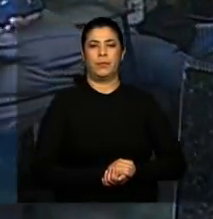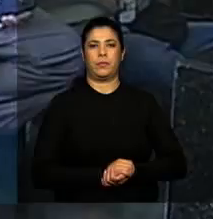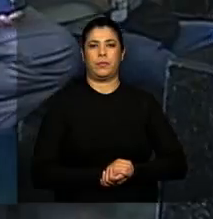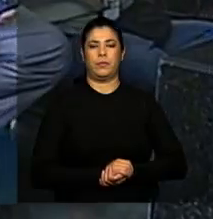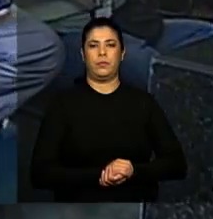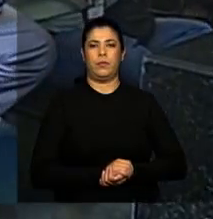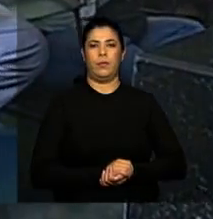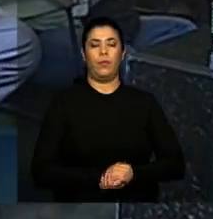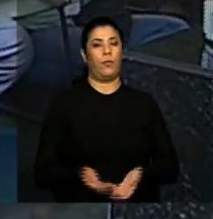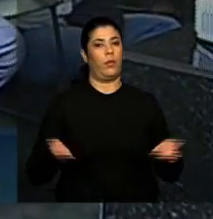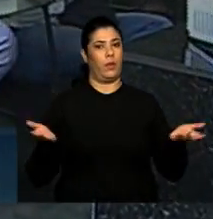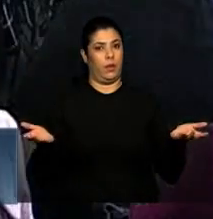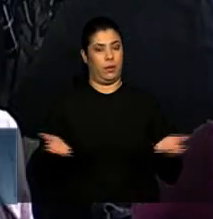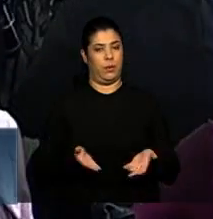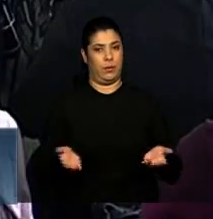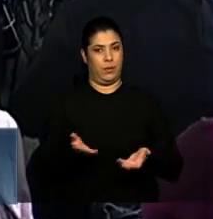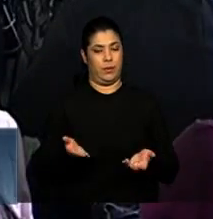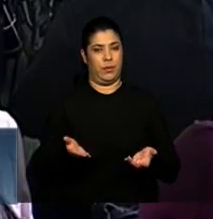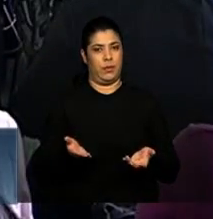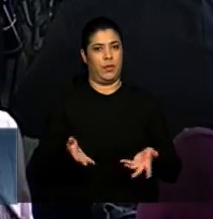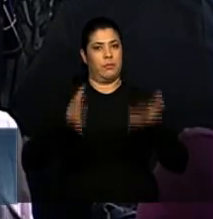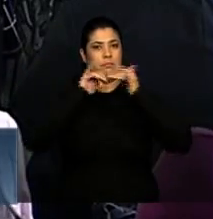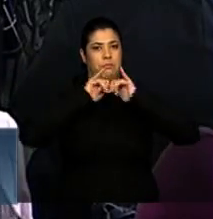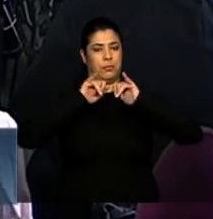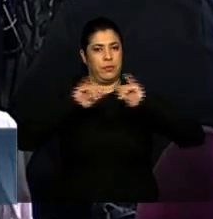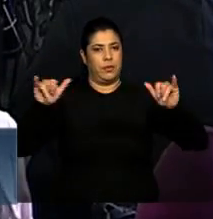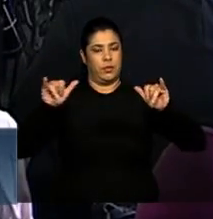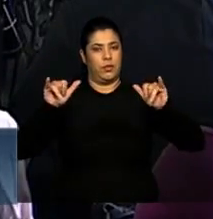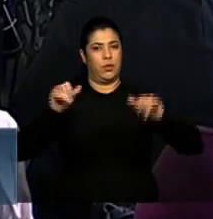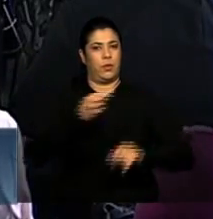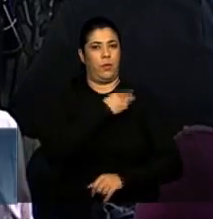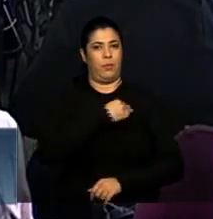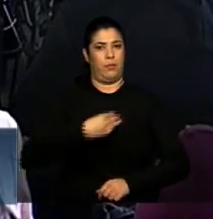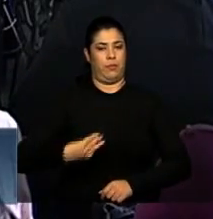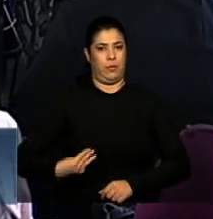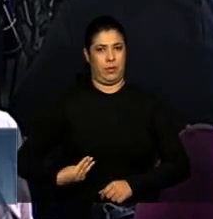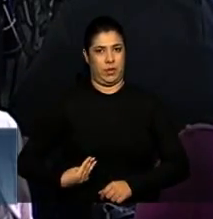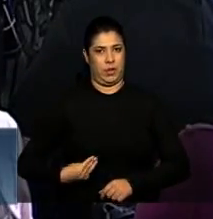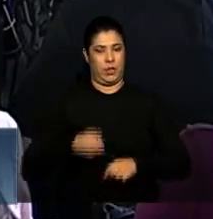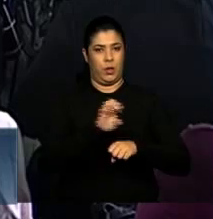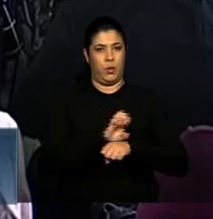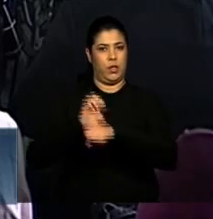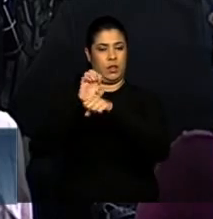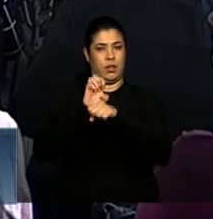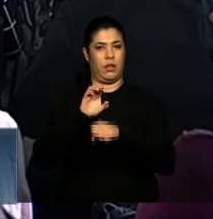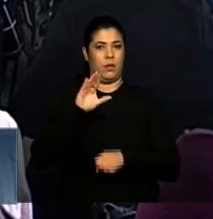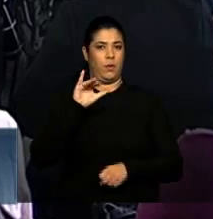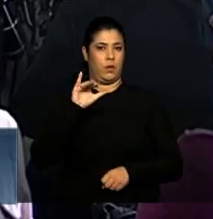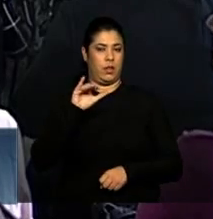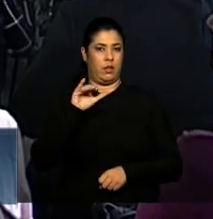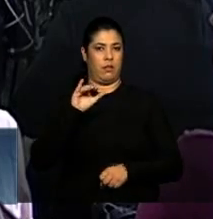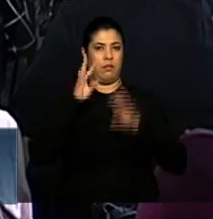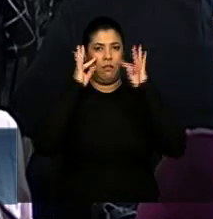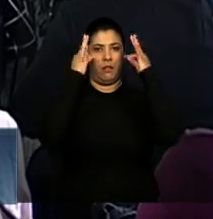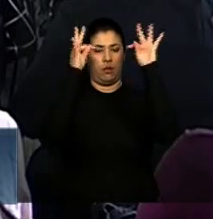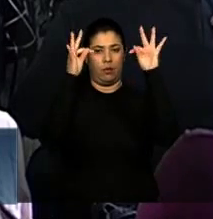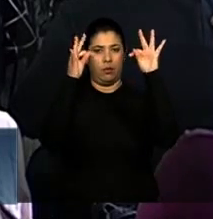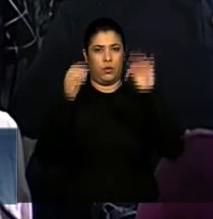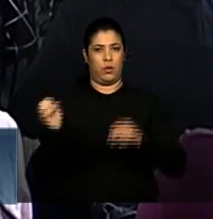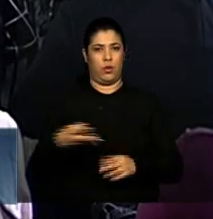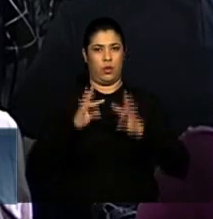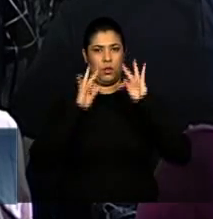Ouviremos agora a palavra do senhor ministro de Estado da Ciência, Tecnologia e Inovação,